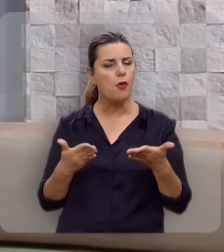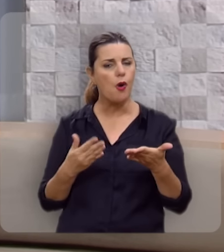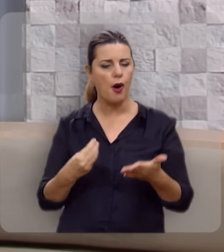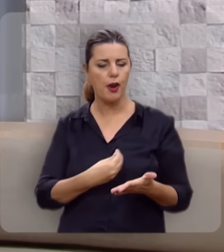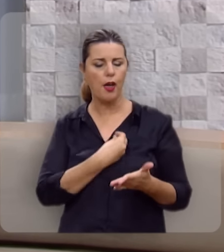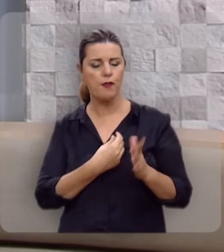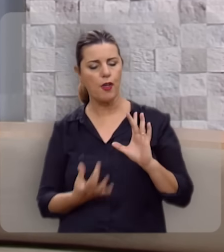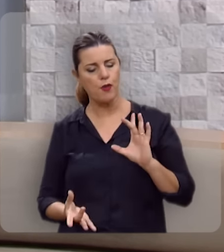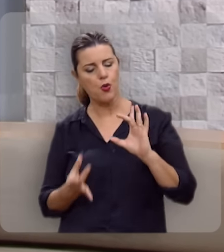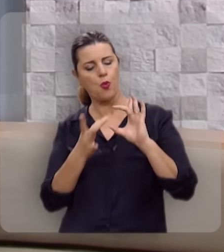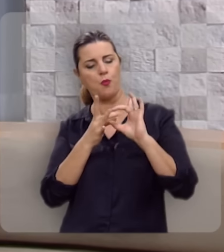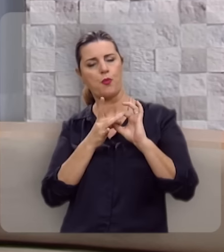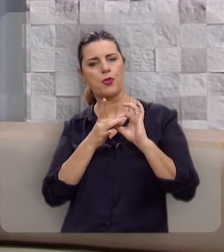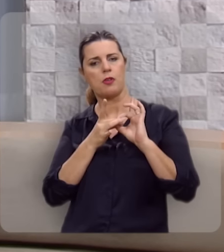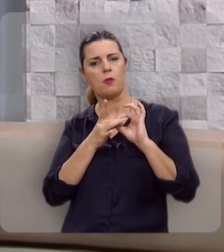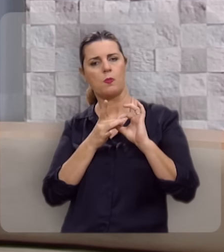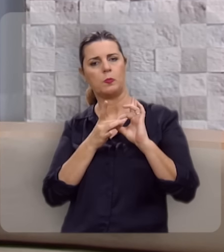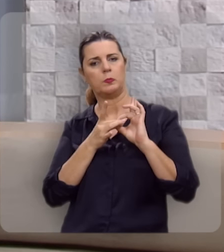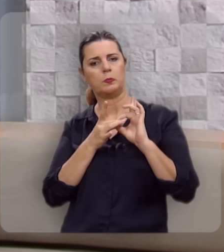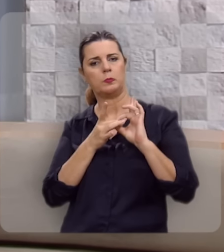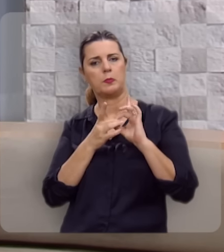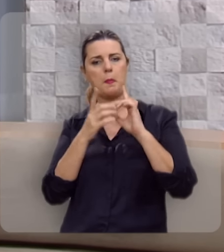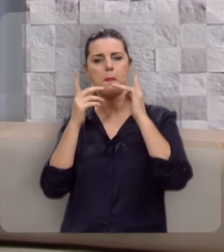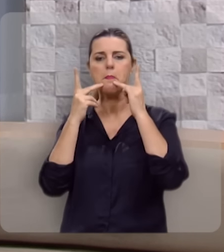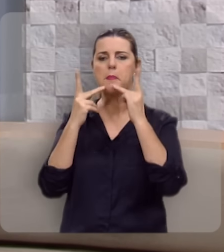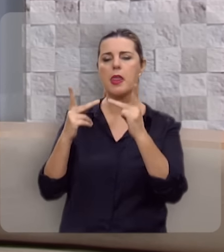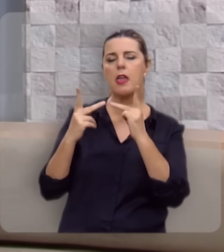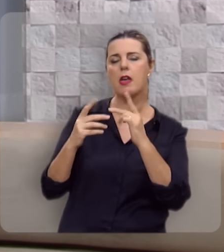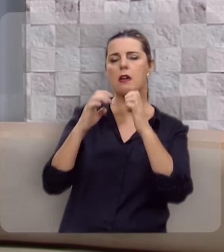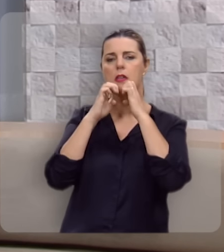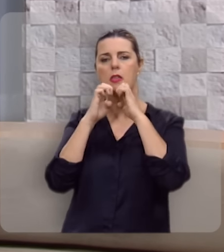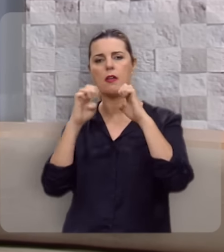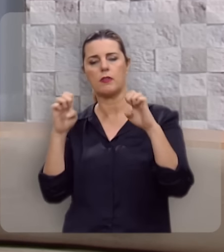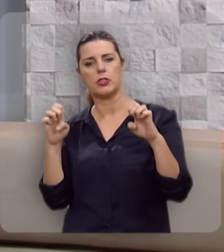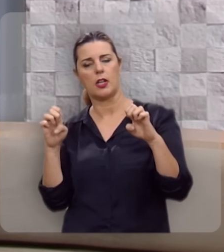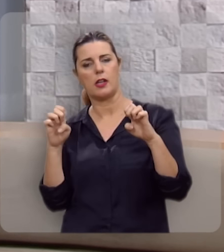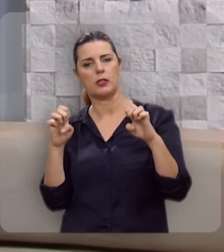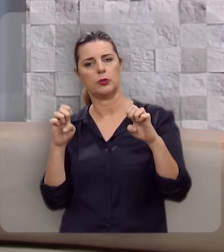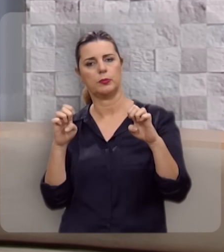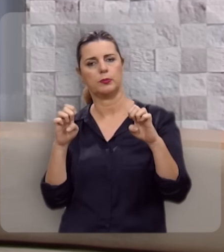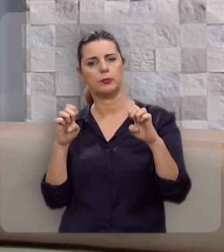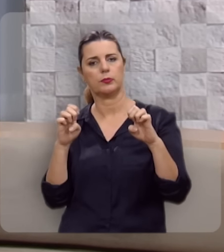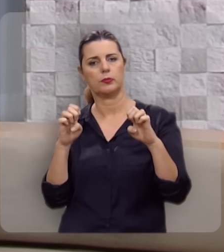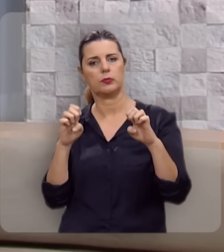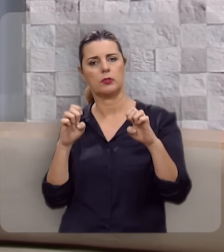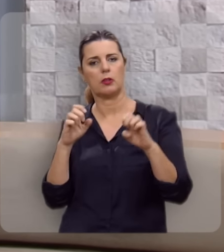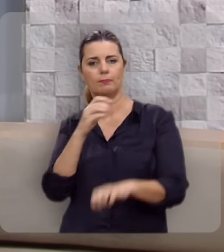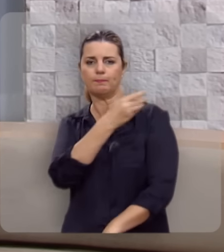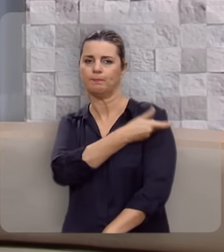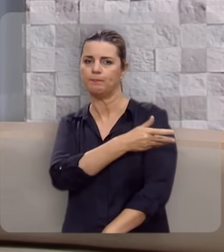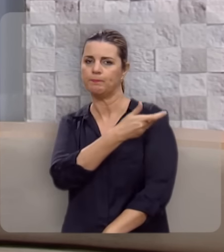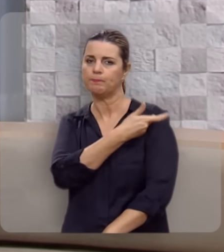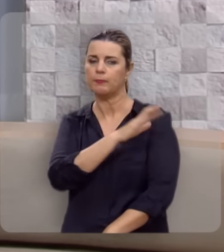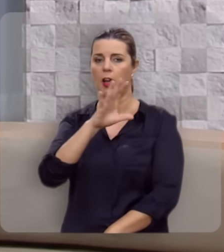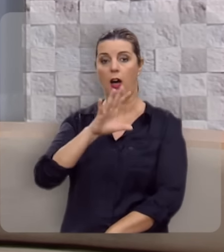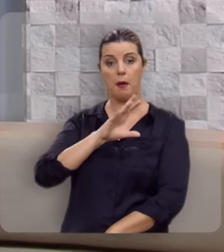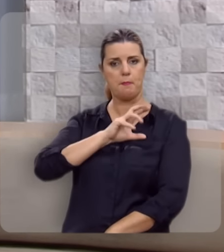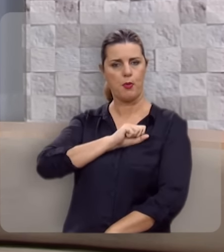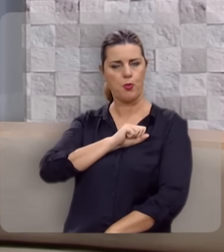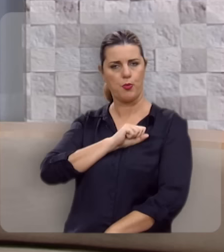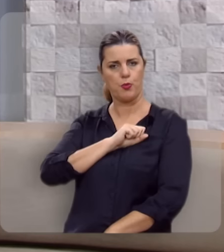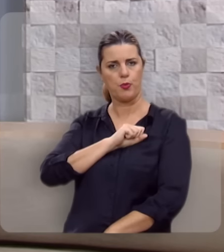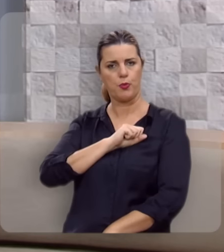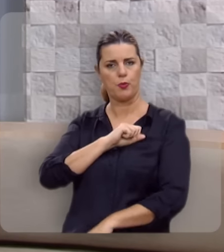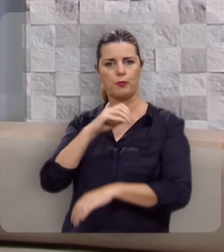vive em comunhão, pregando o Evangelho, exercitando o